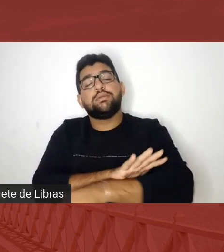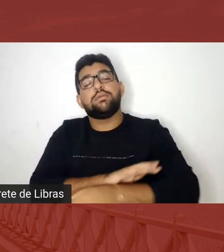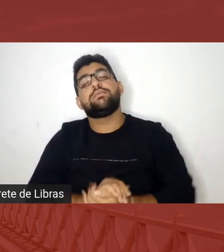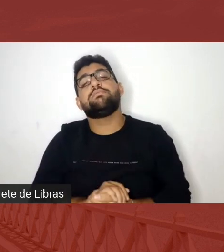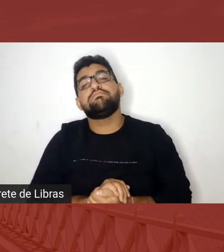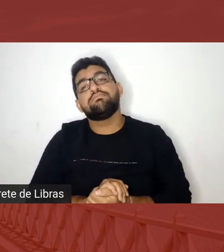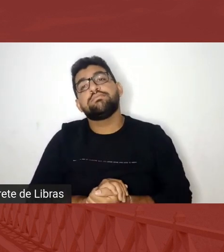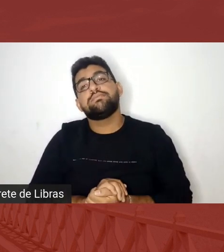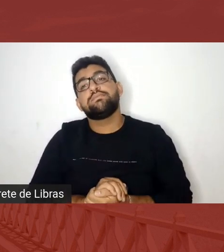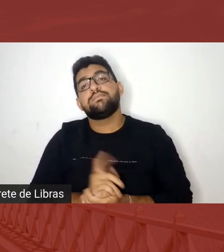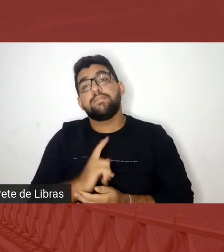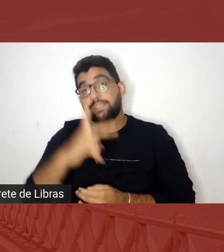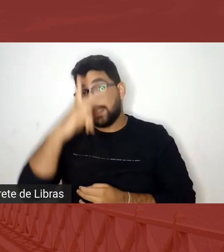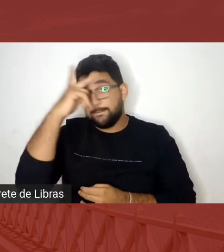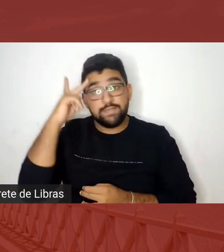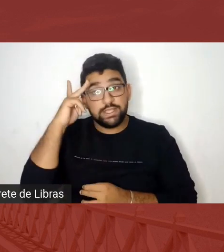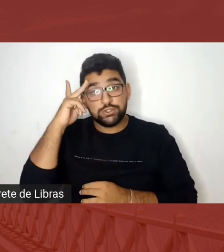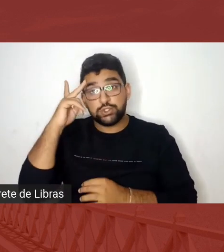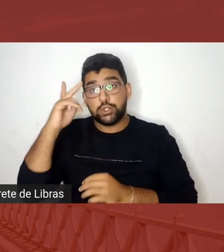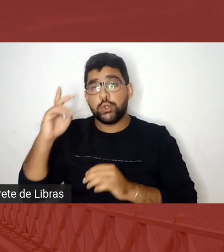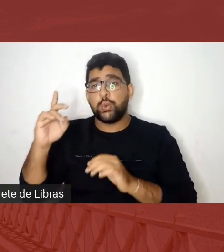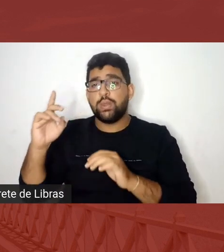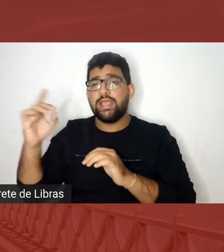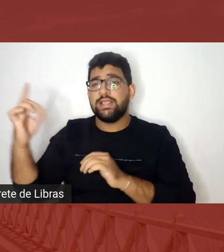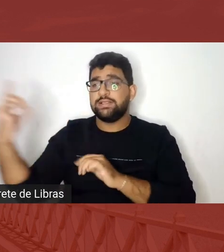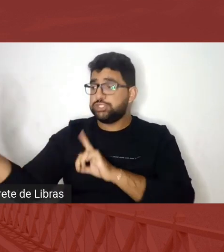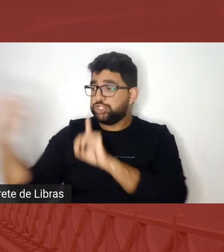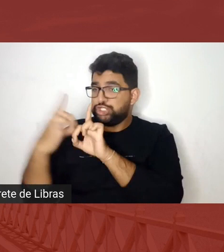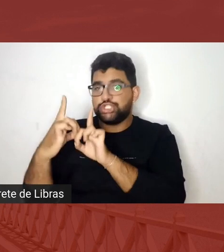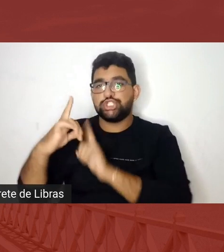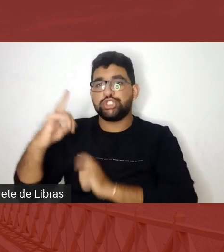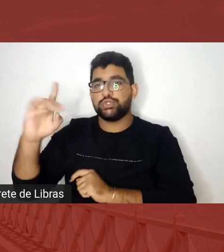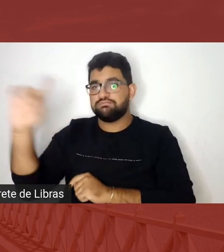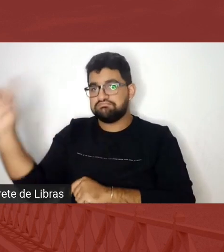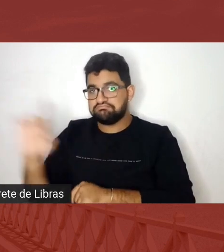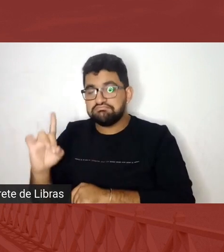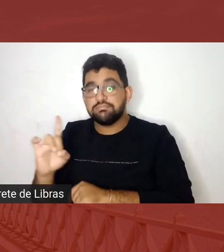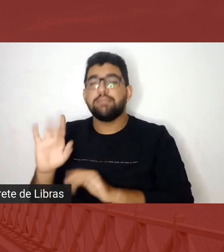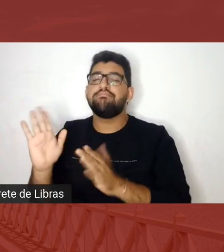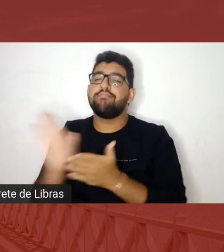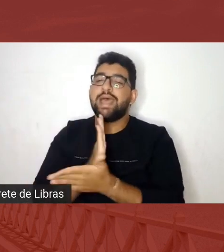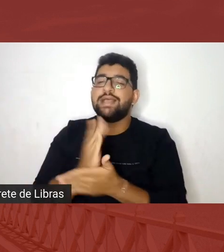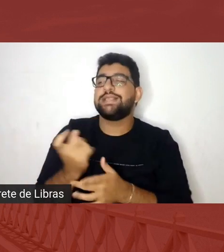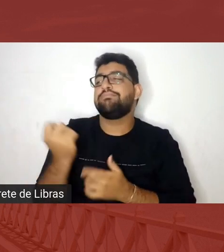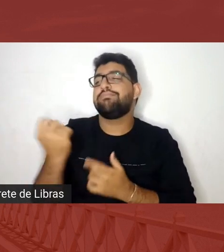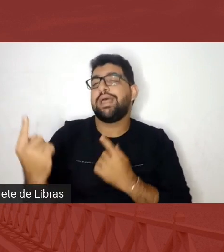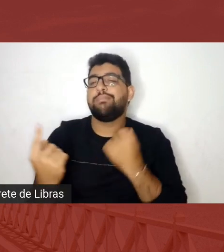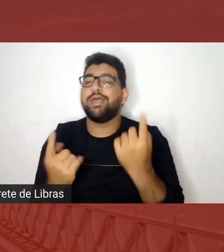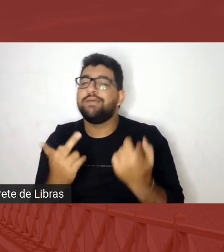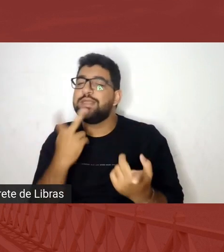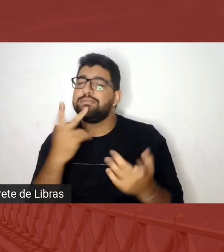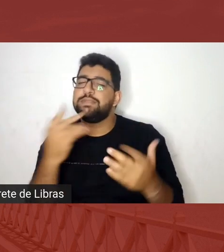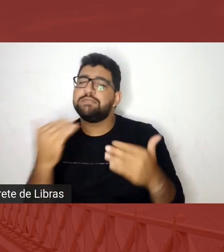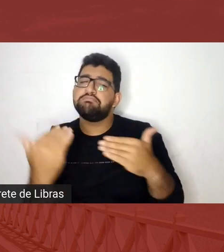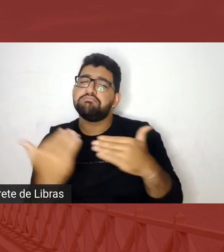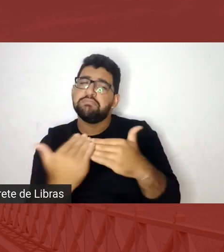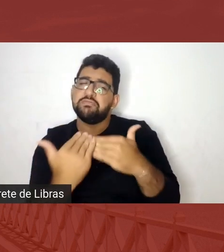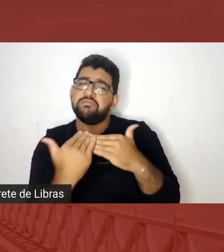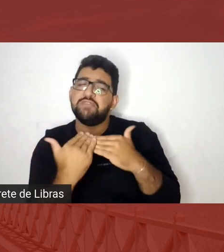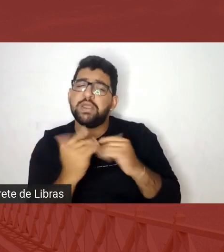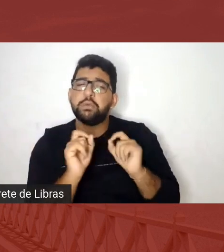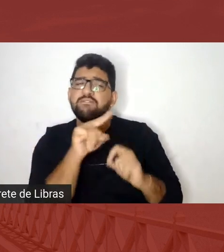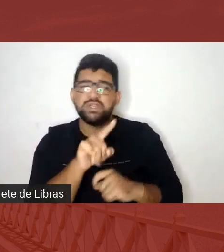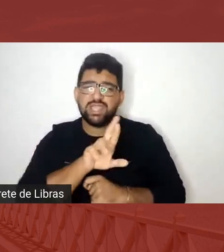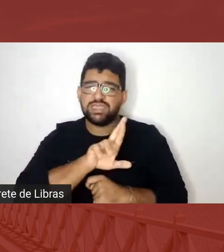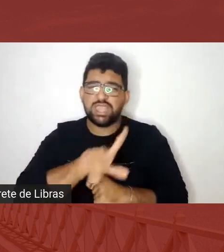pessoas têm vindo diretamente dizer. Mas, por vezes, um ou outro ainda aparece e diz assim, ah, mas você não é uma pessoa